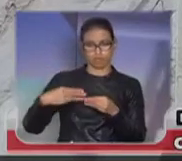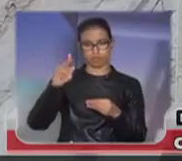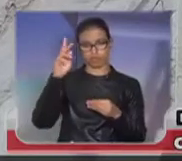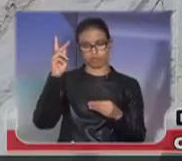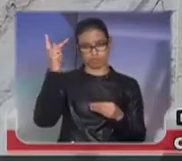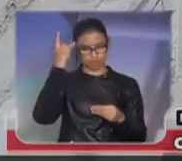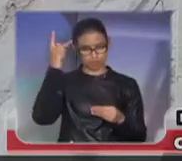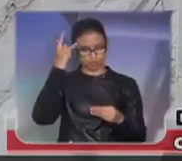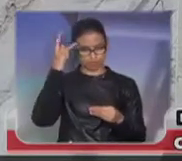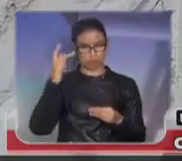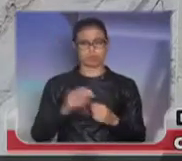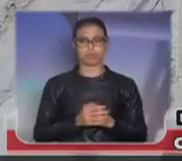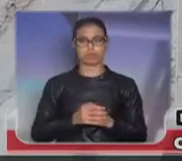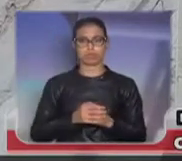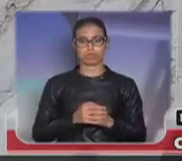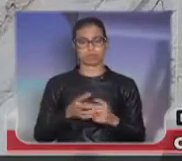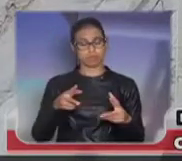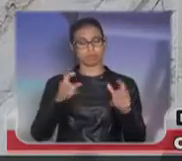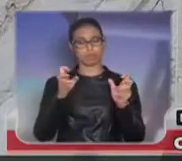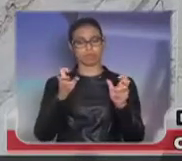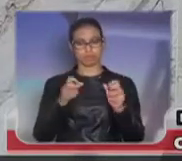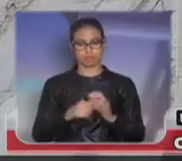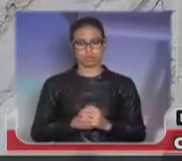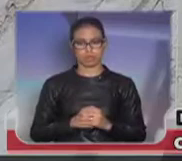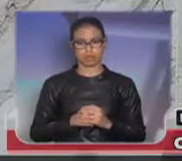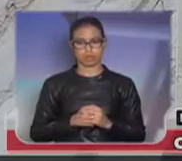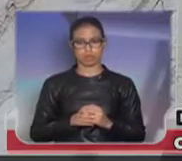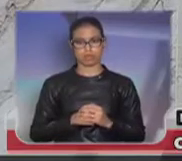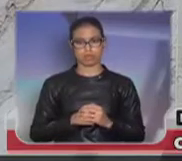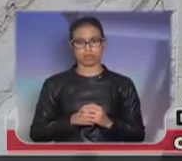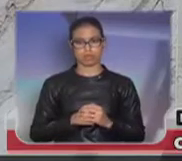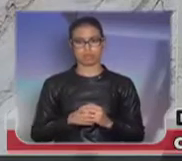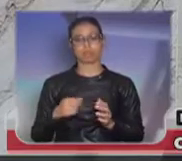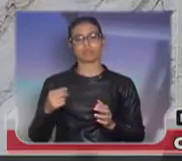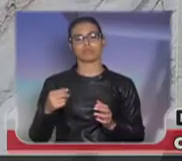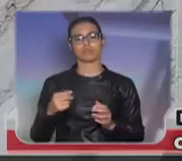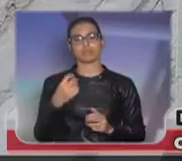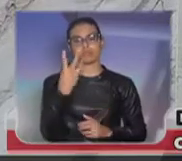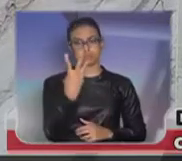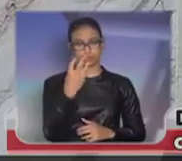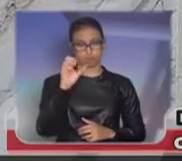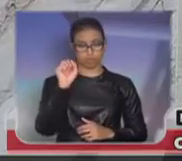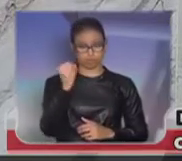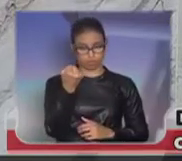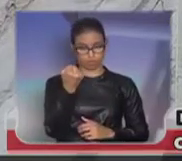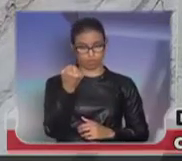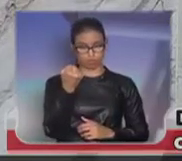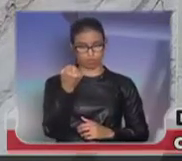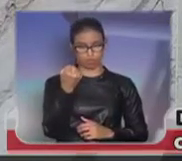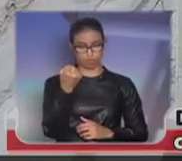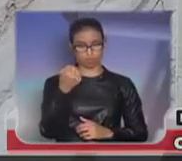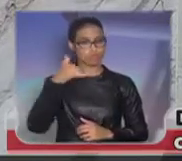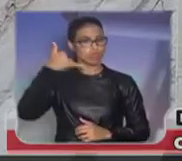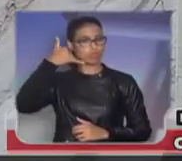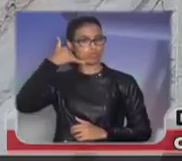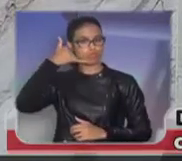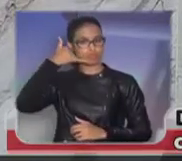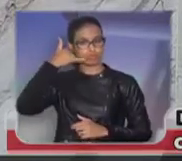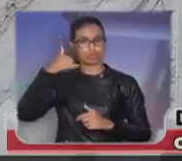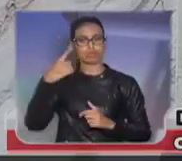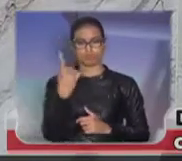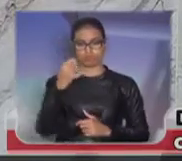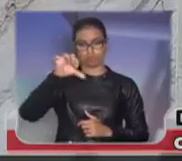São Paulo. Para senhores terem ideia, foram efetuadas 38 milhões de chamadas para o telefone 190.